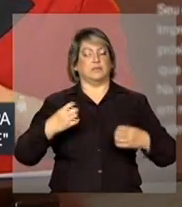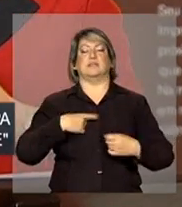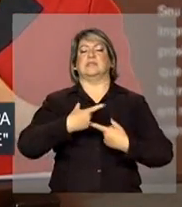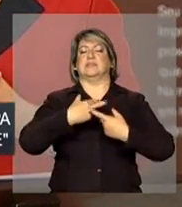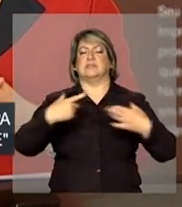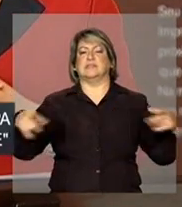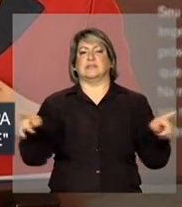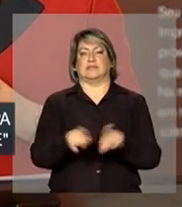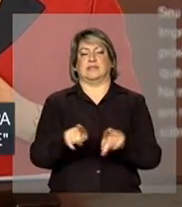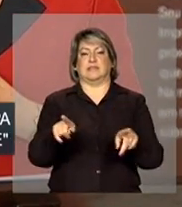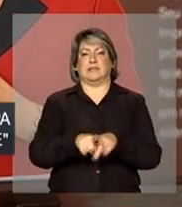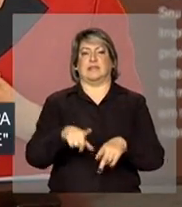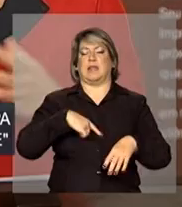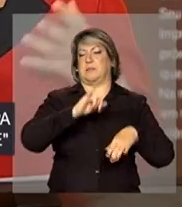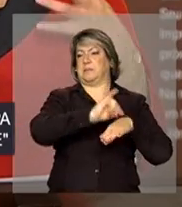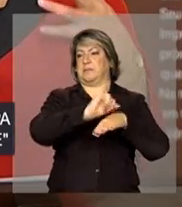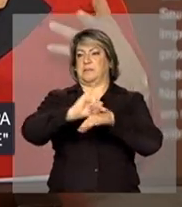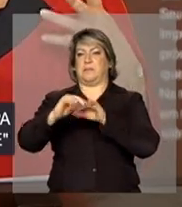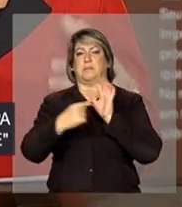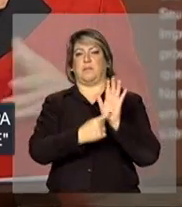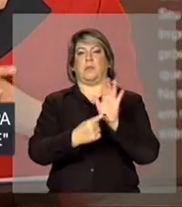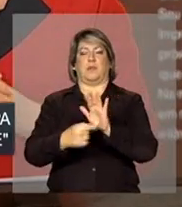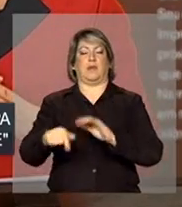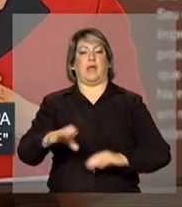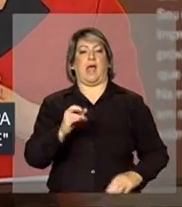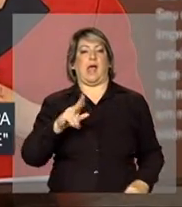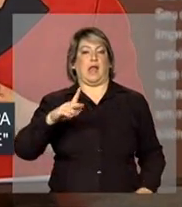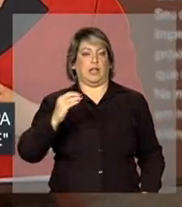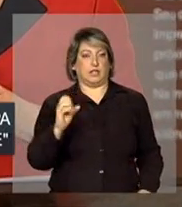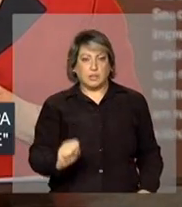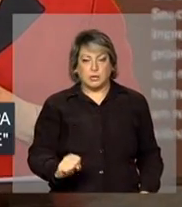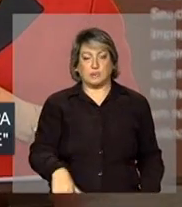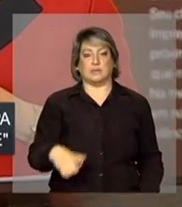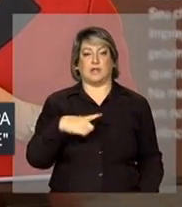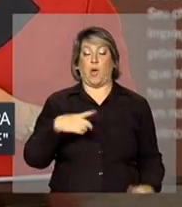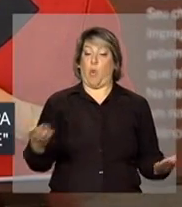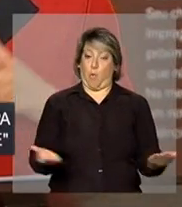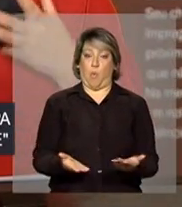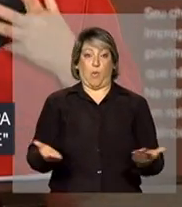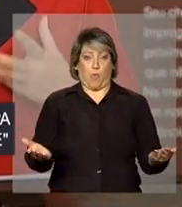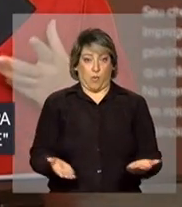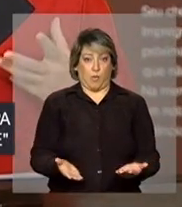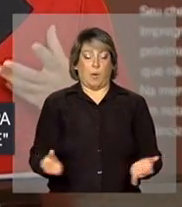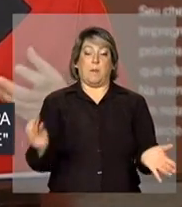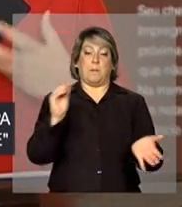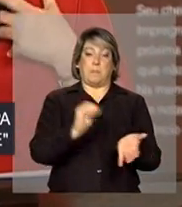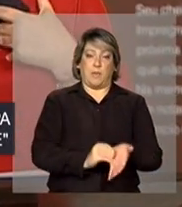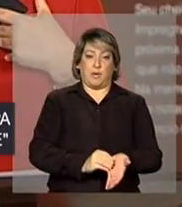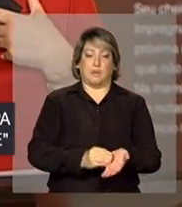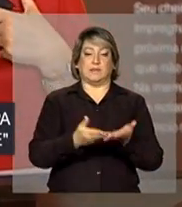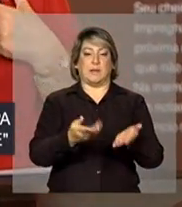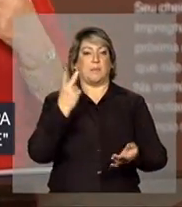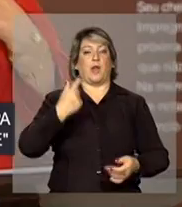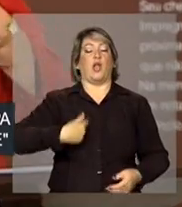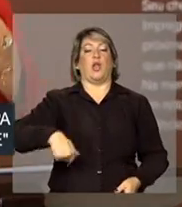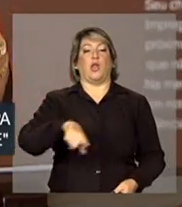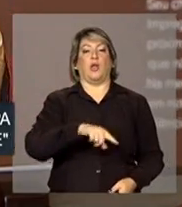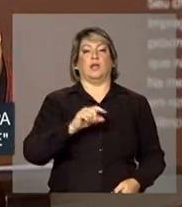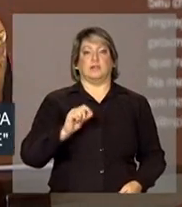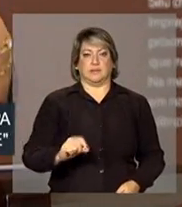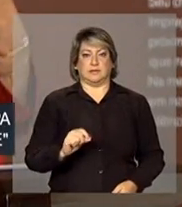exposição que o Carlinhos, hoje, coloca para a gente